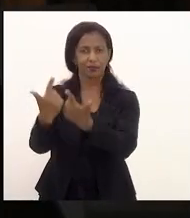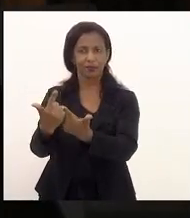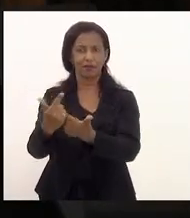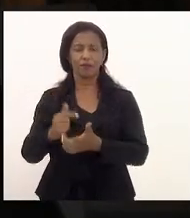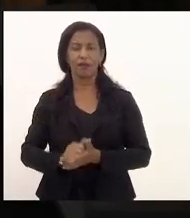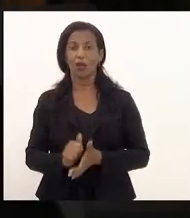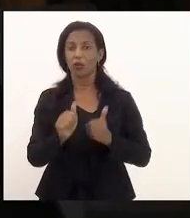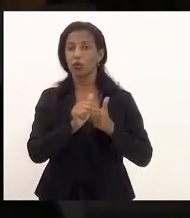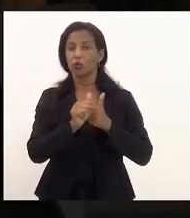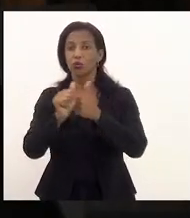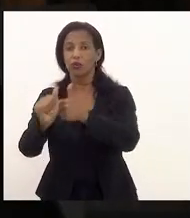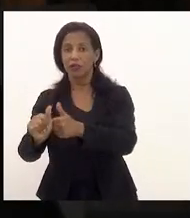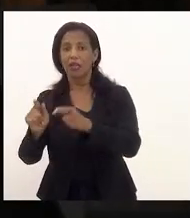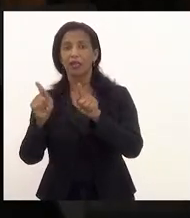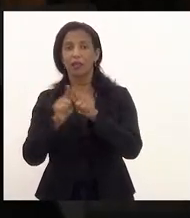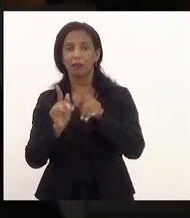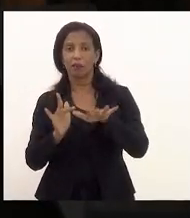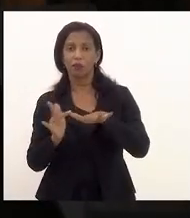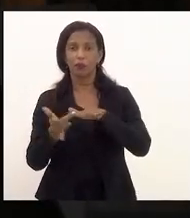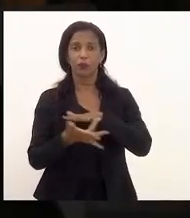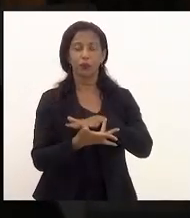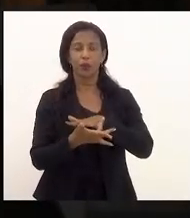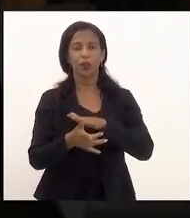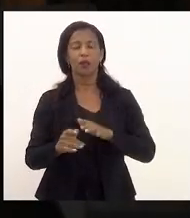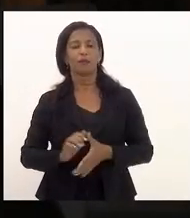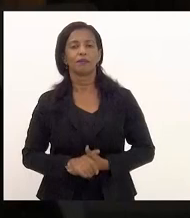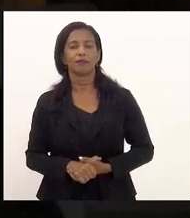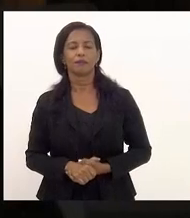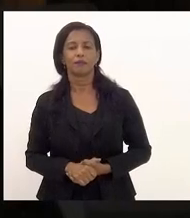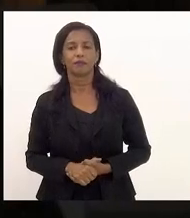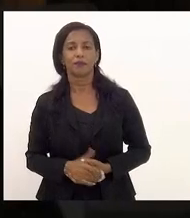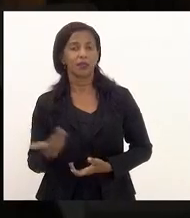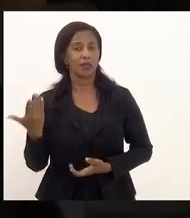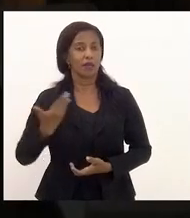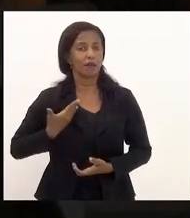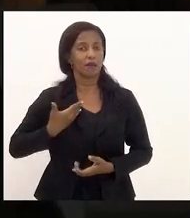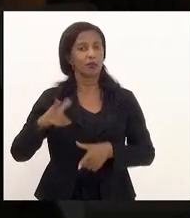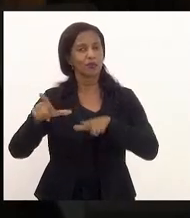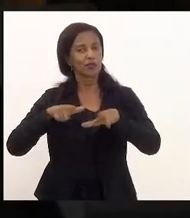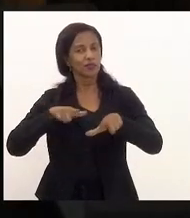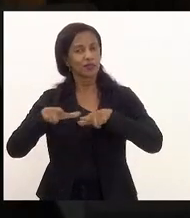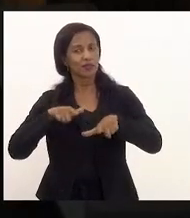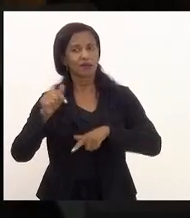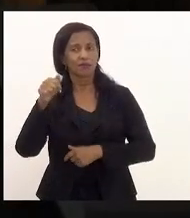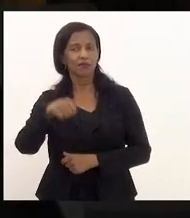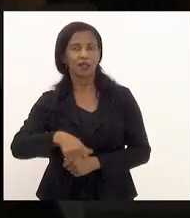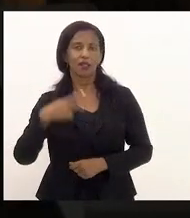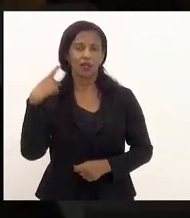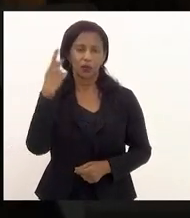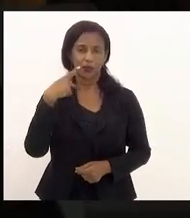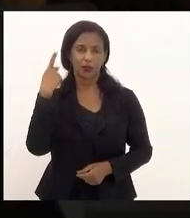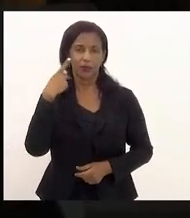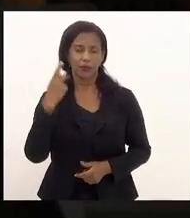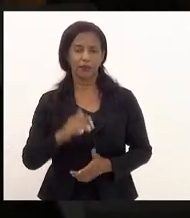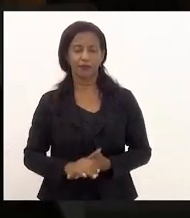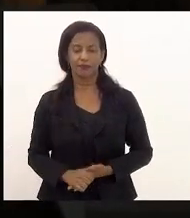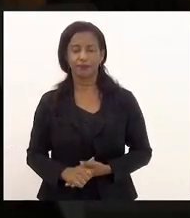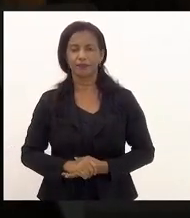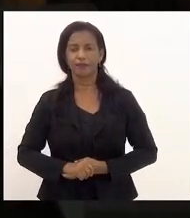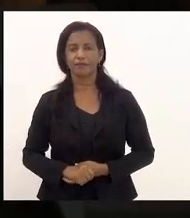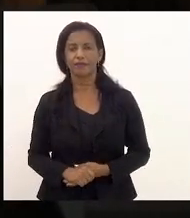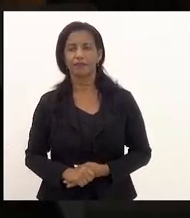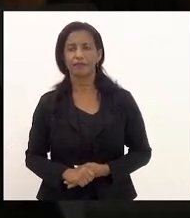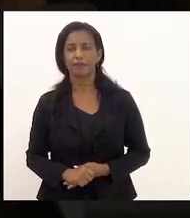nos seguem pelas redes sociais, imprensa e colegas de trabalho aqui do Parlamento Fluminense.